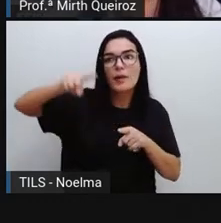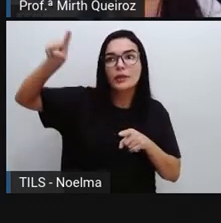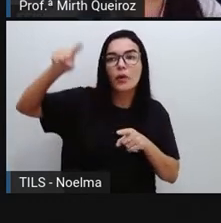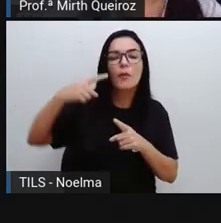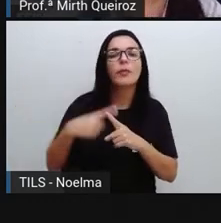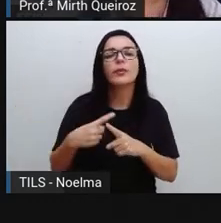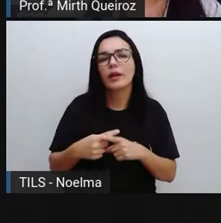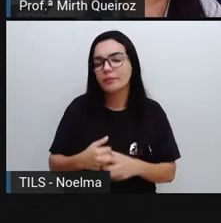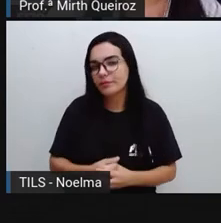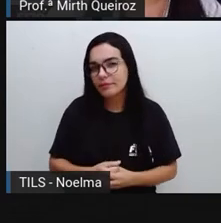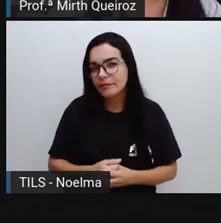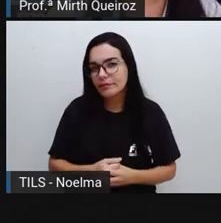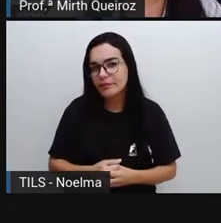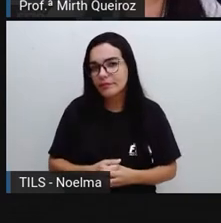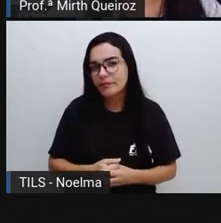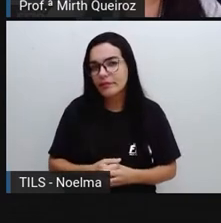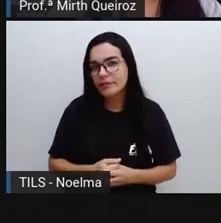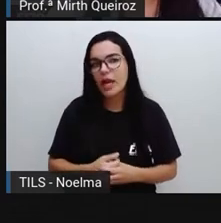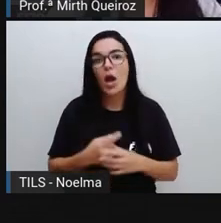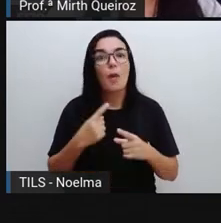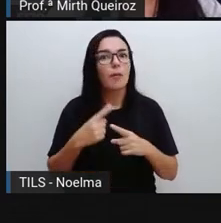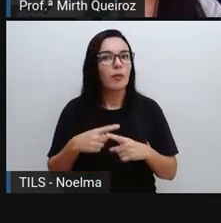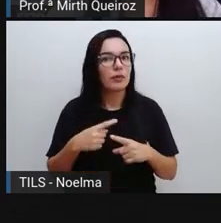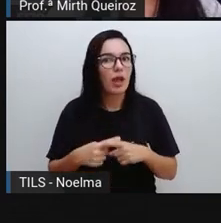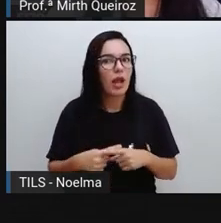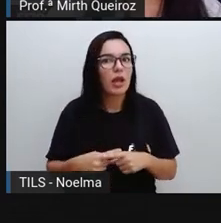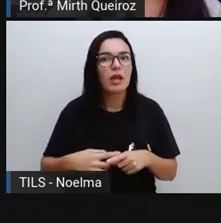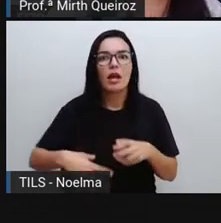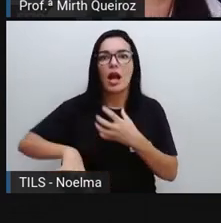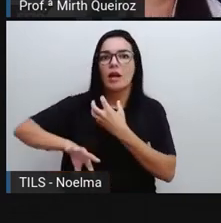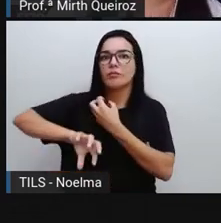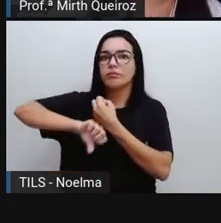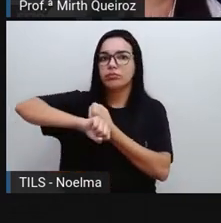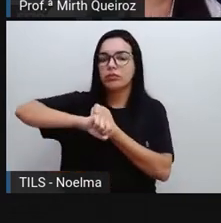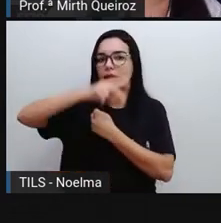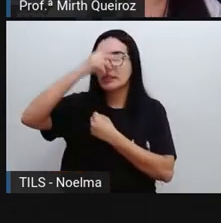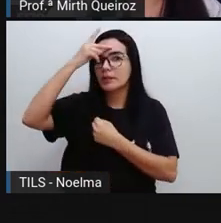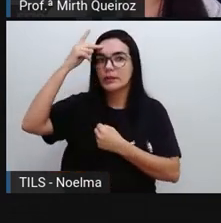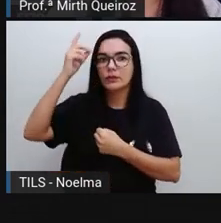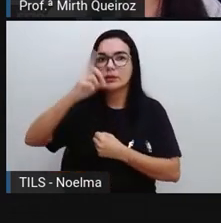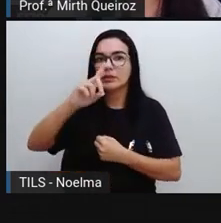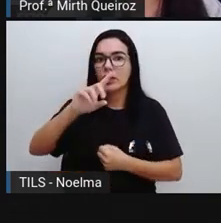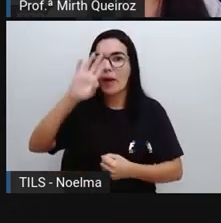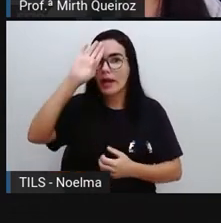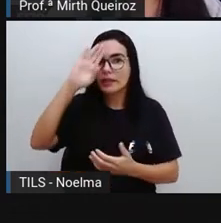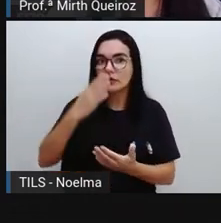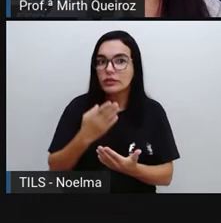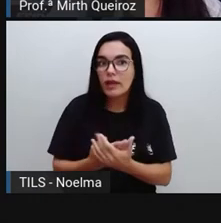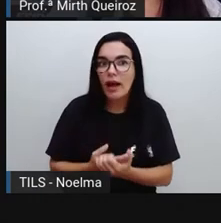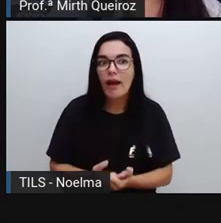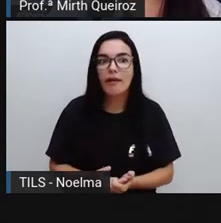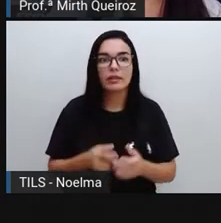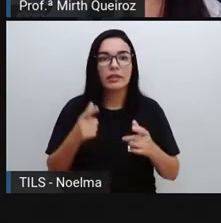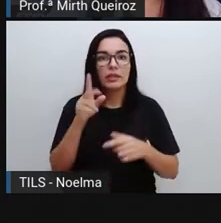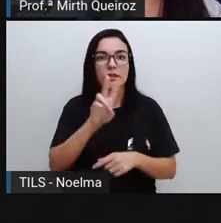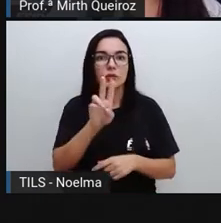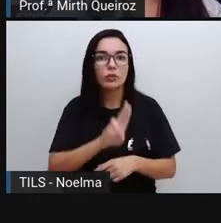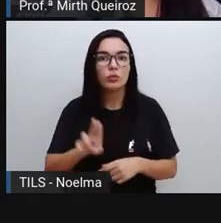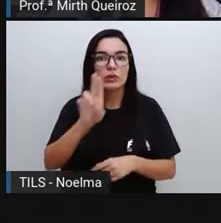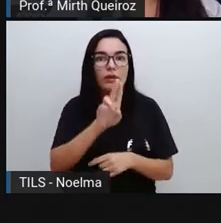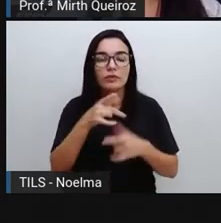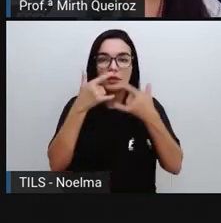Por conta da propagação da doença acontecer de forma rápida, as pessoas ainda não estavam em casa, as pessoas continuavam se